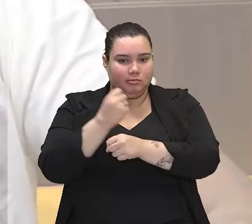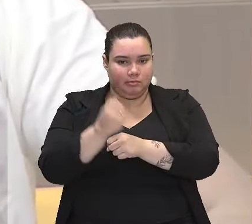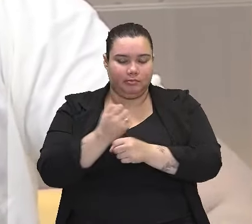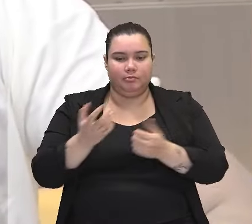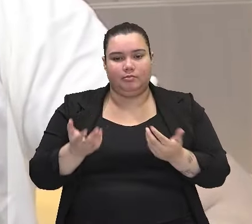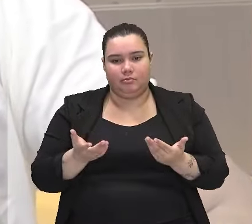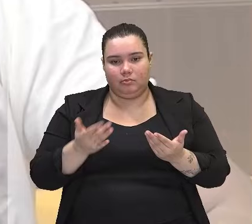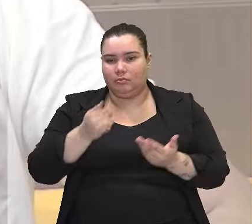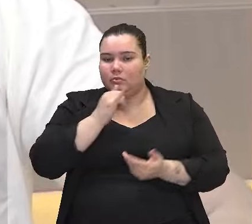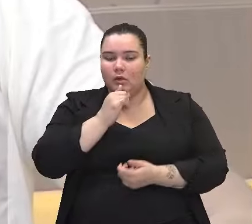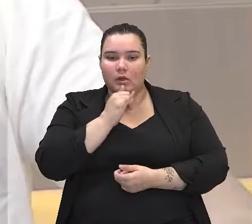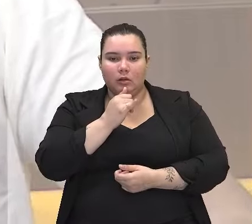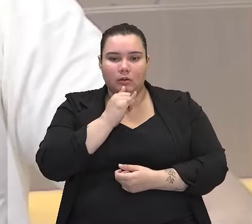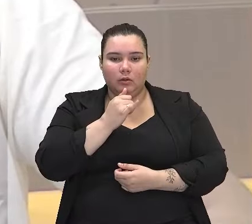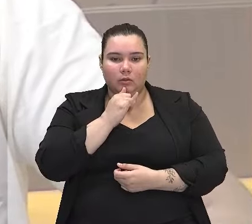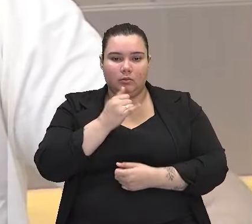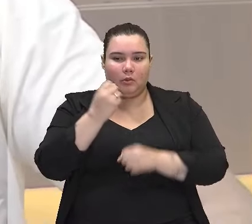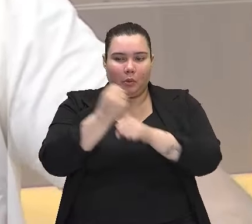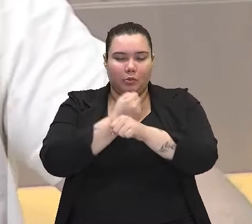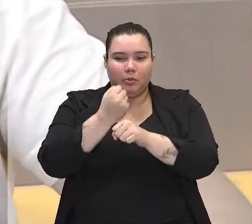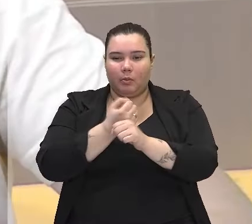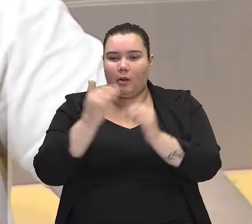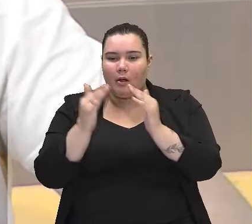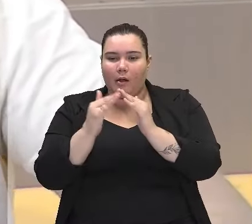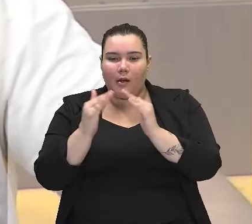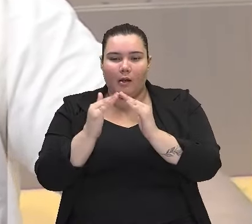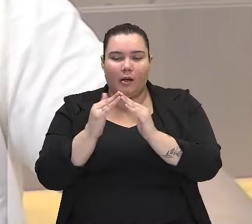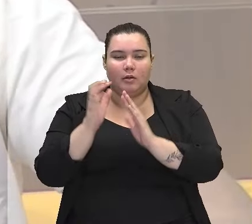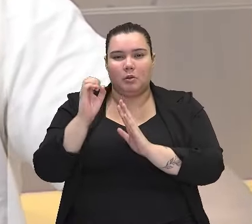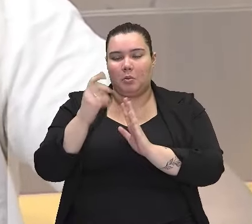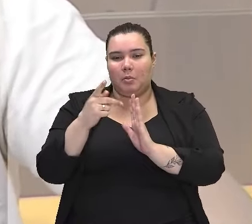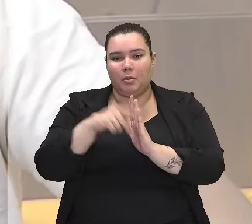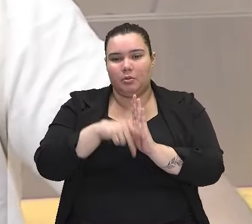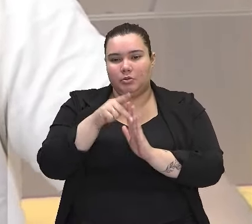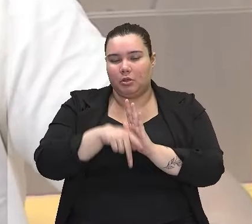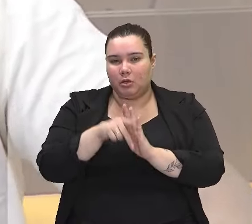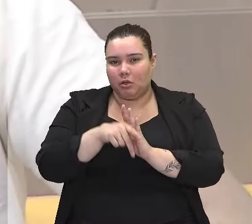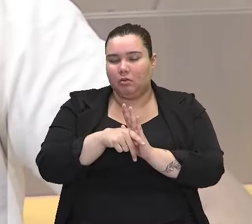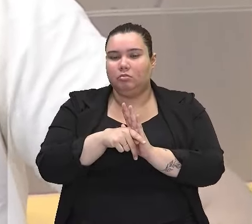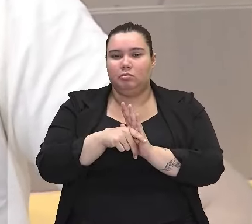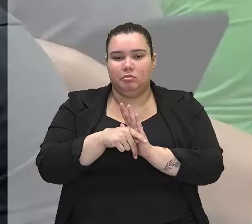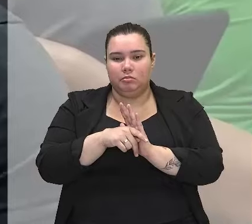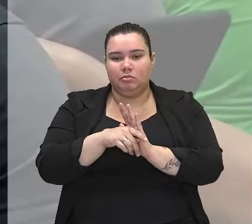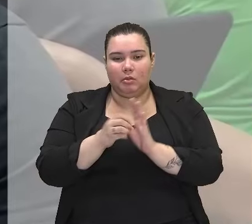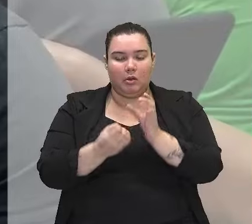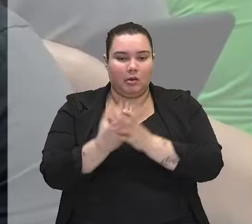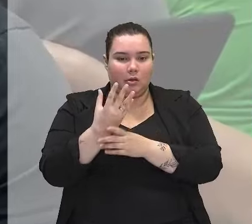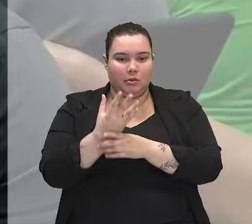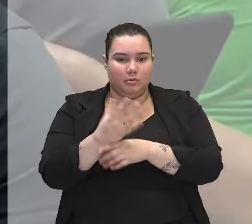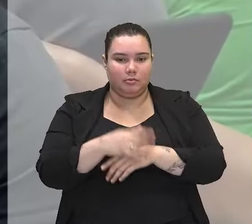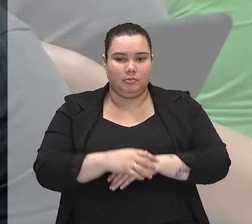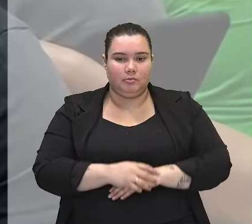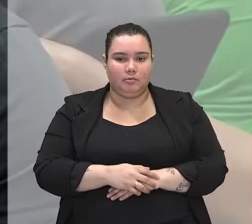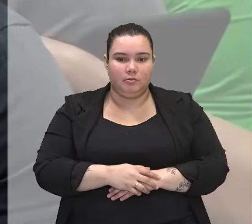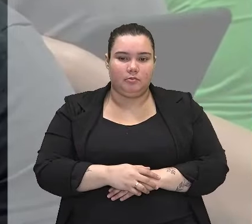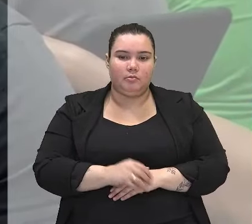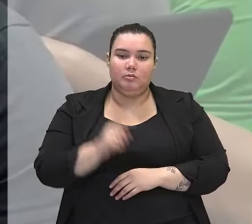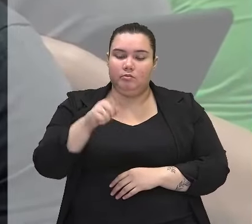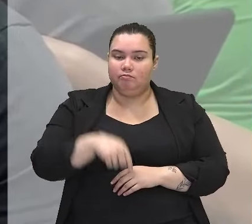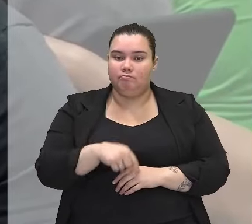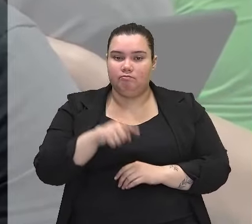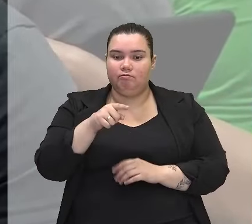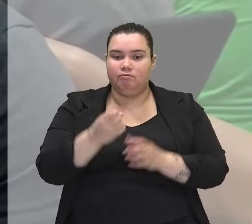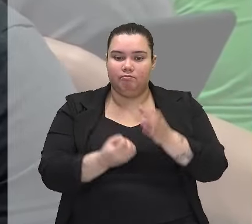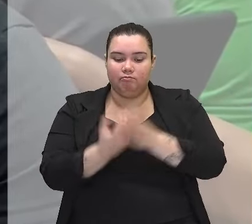Seja na construção civil, a construção de algum projeto, algo que vai ser produzido. É quando você elabora e